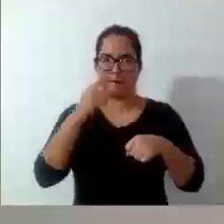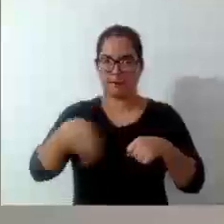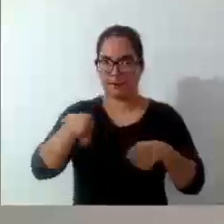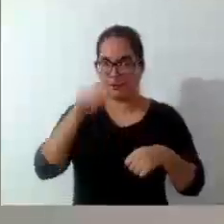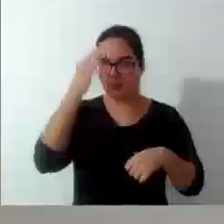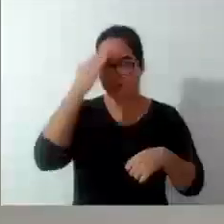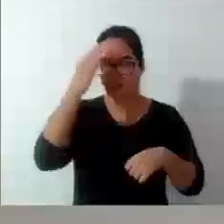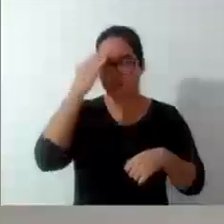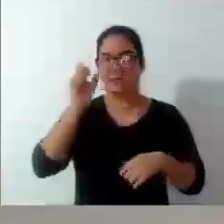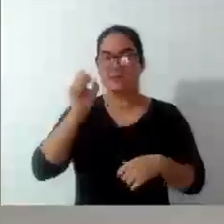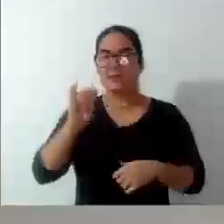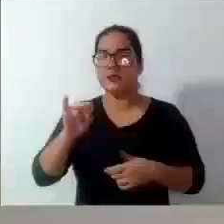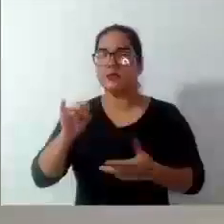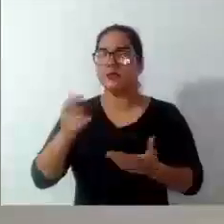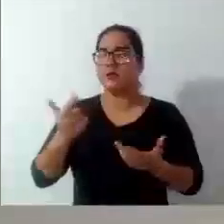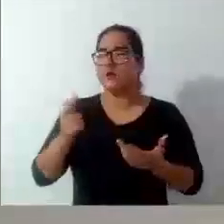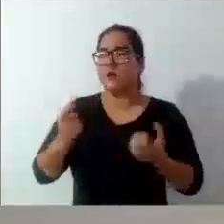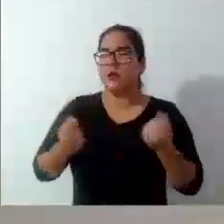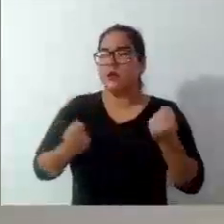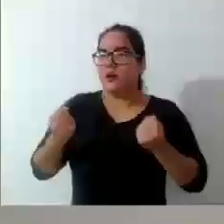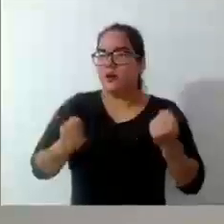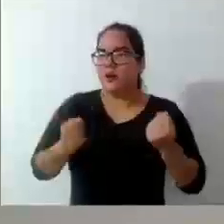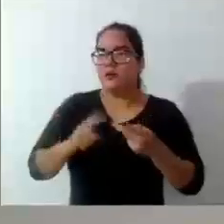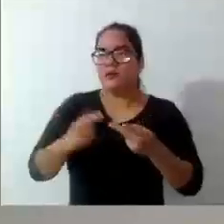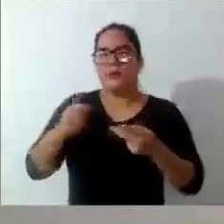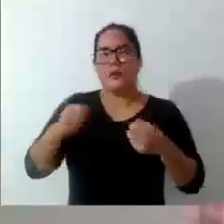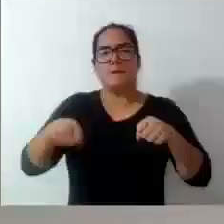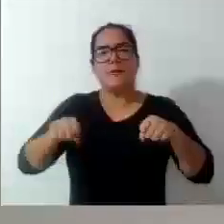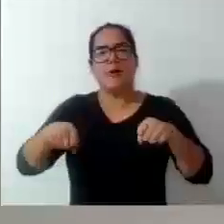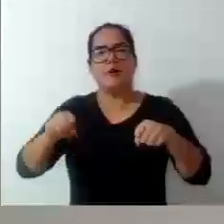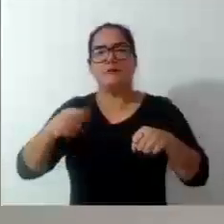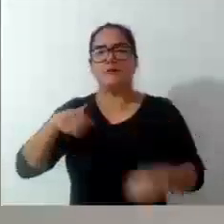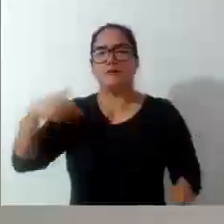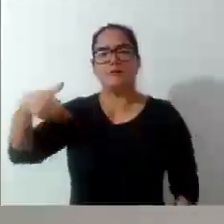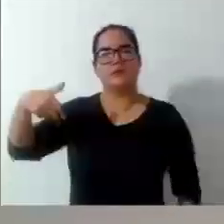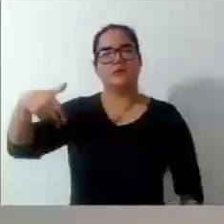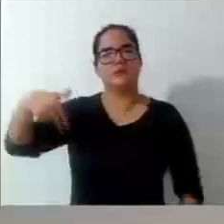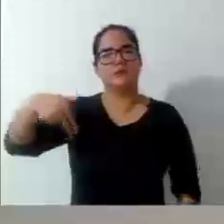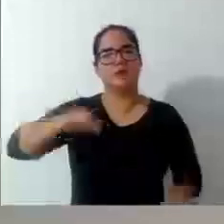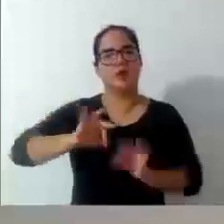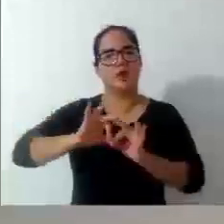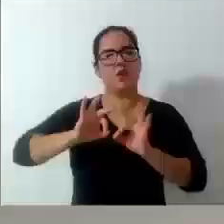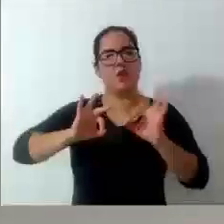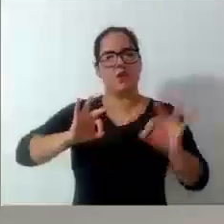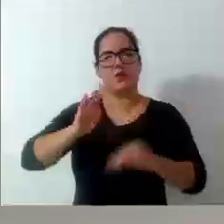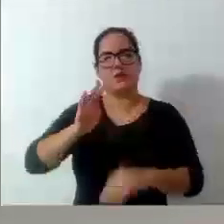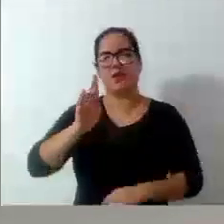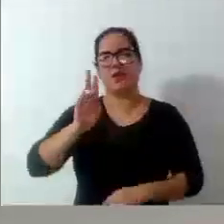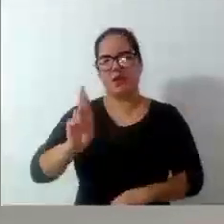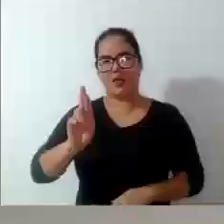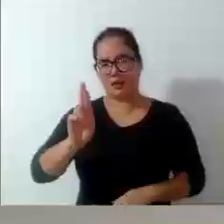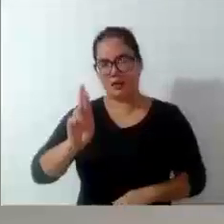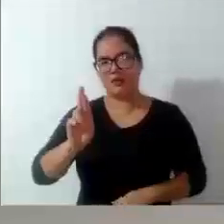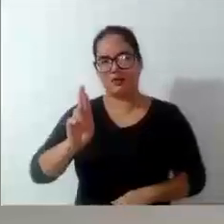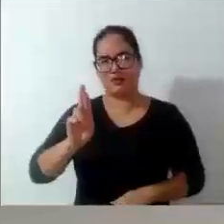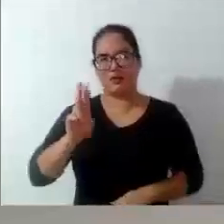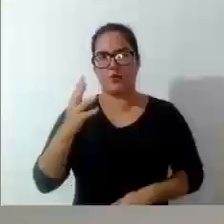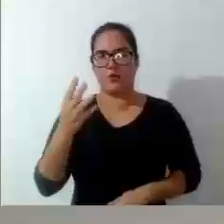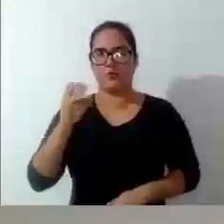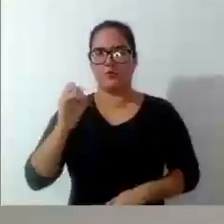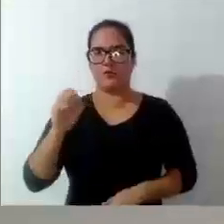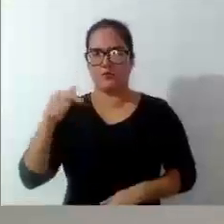se locomover, um carro, uma moto, enfim, eles têm que caminhar ali pela BR, a CC407.